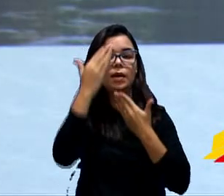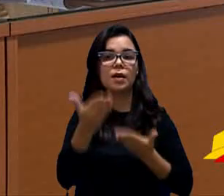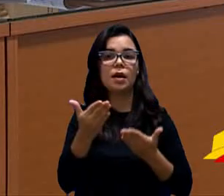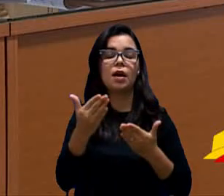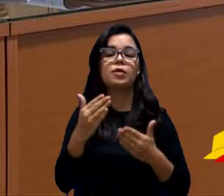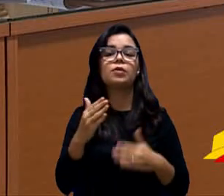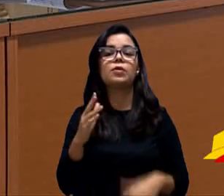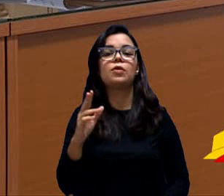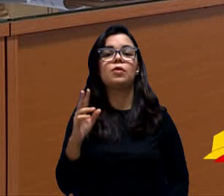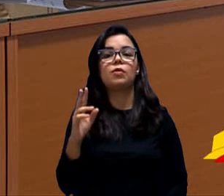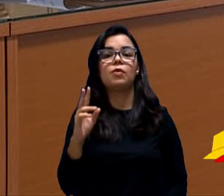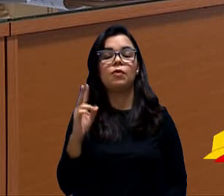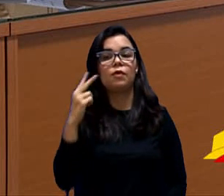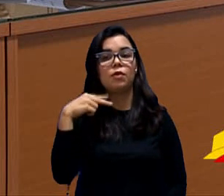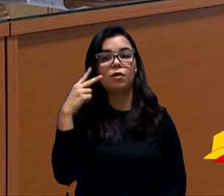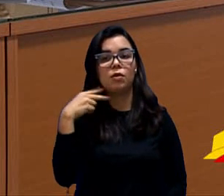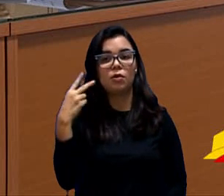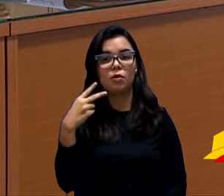Cristiano.